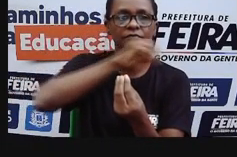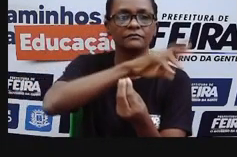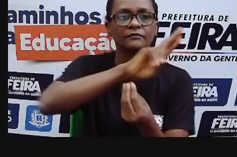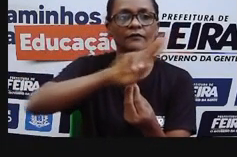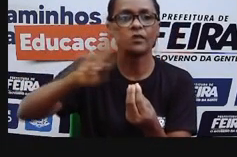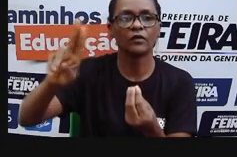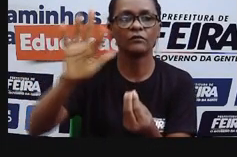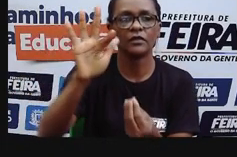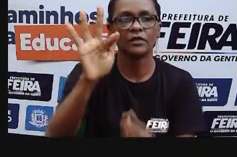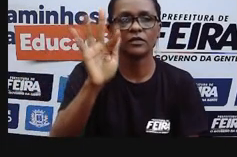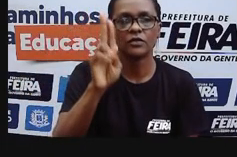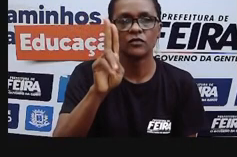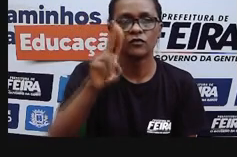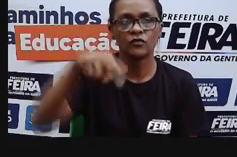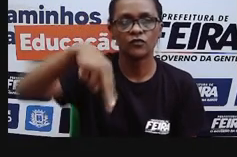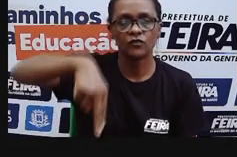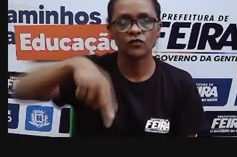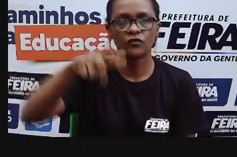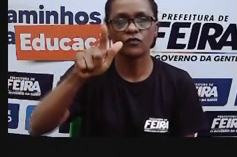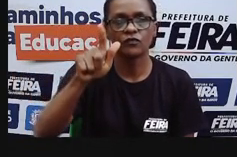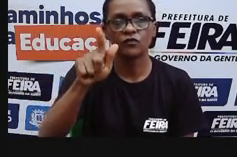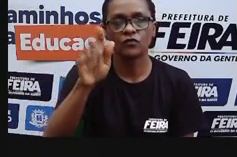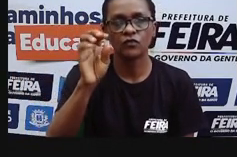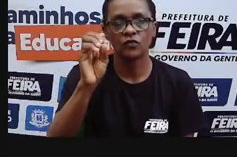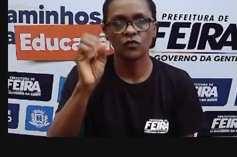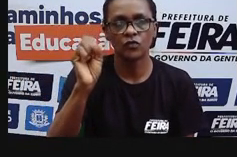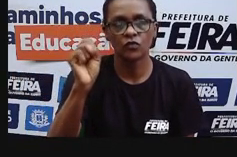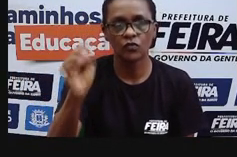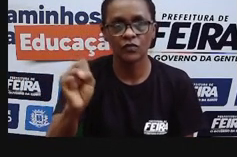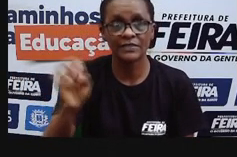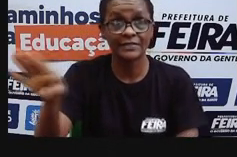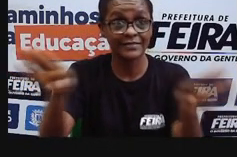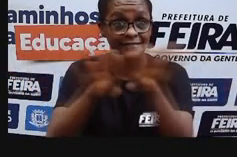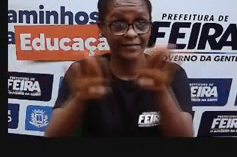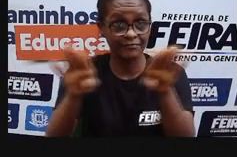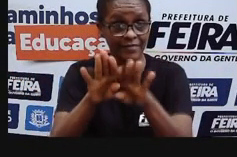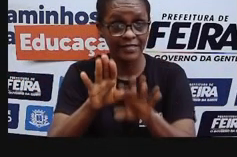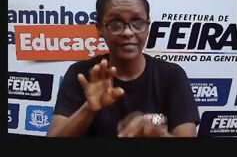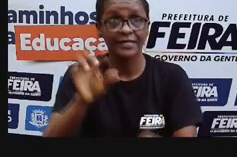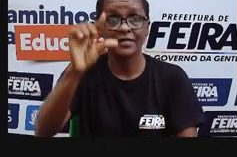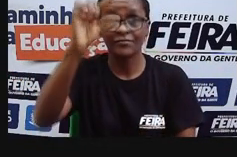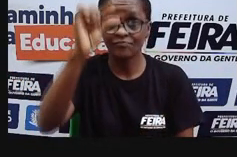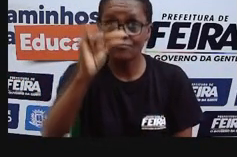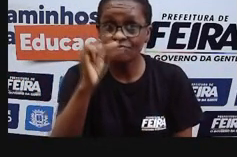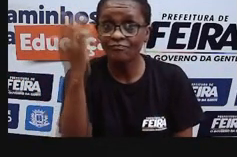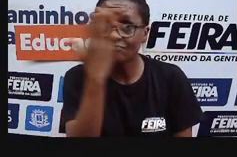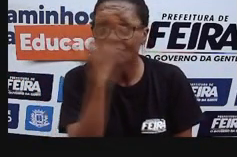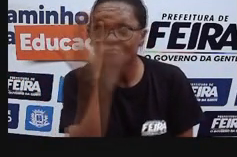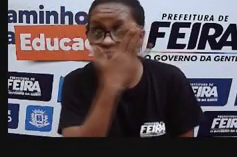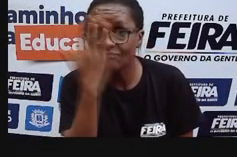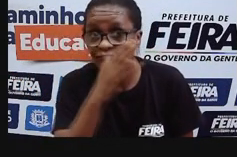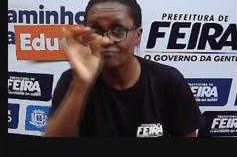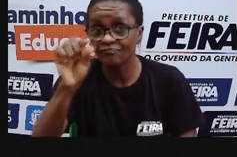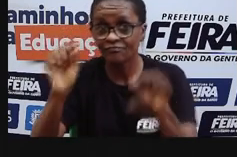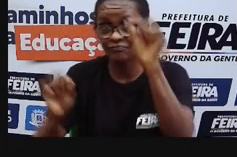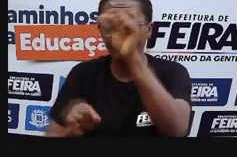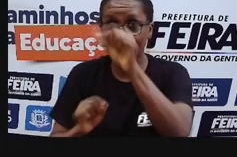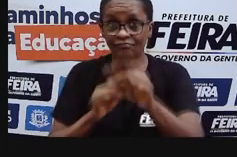quão ricos são esses micro-organismos. E que bom que a gente colocou esse microscópio para estudar esses bichinhos, né?